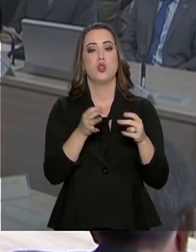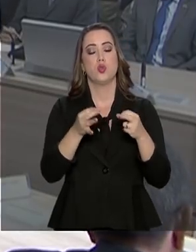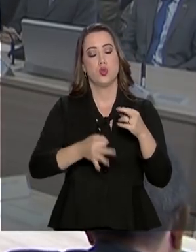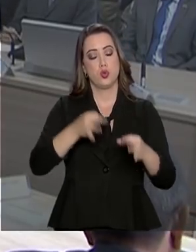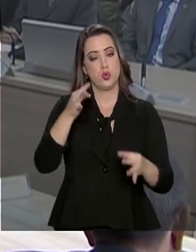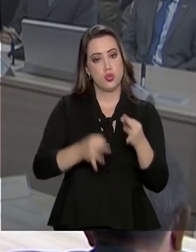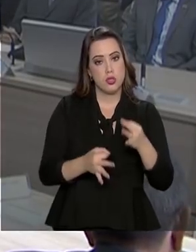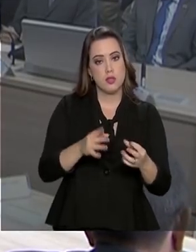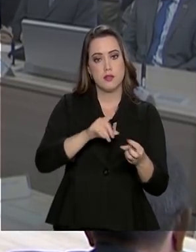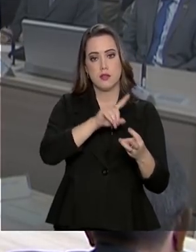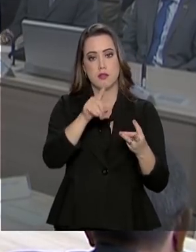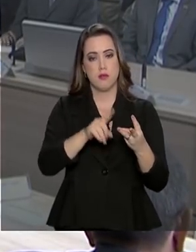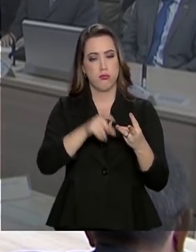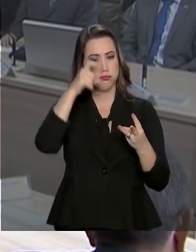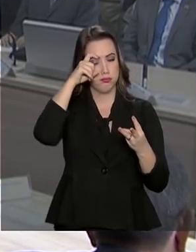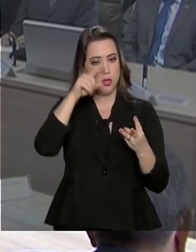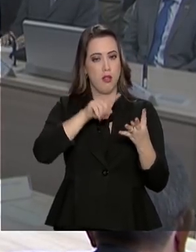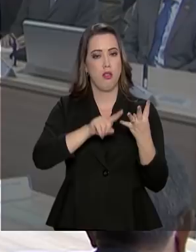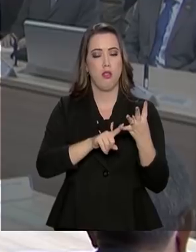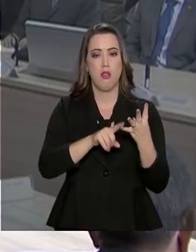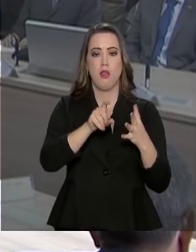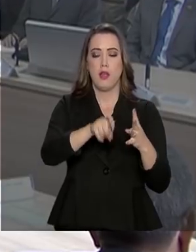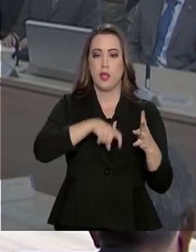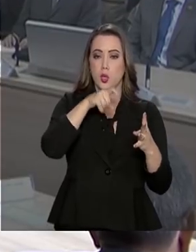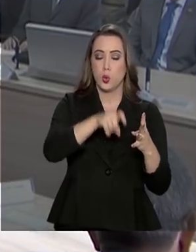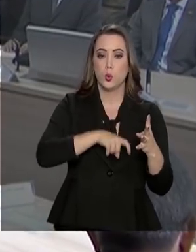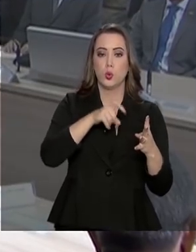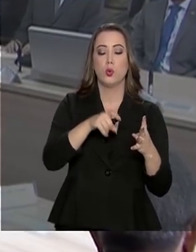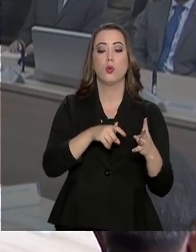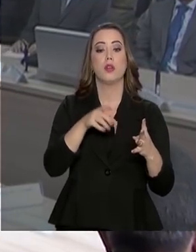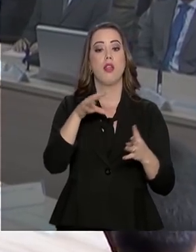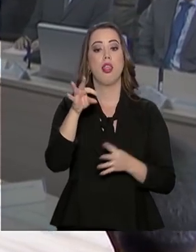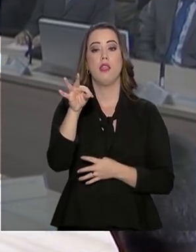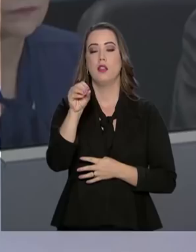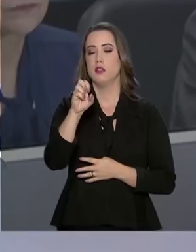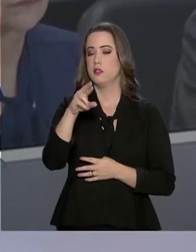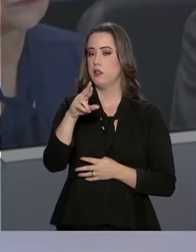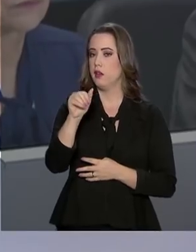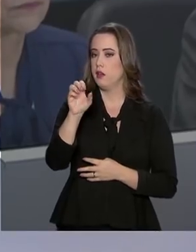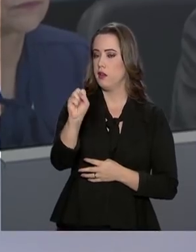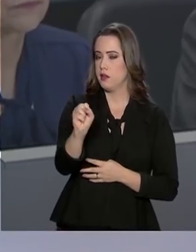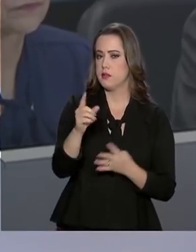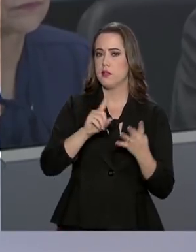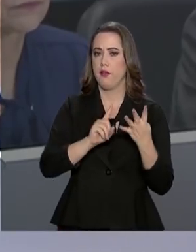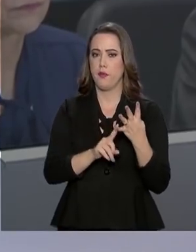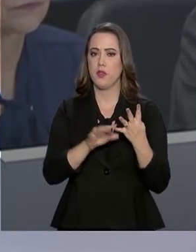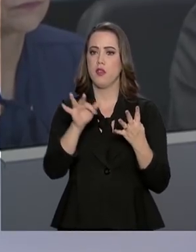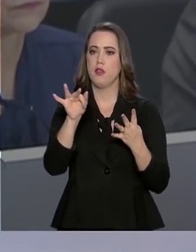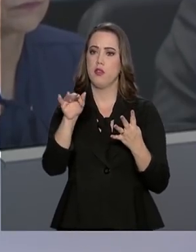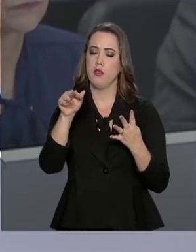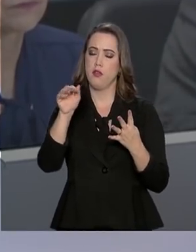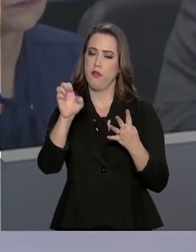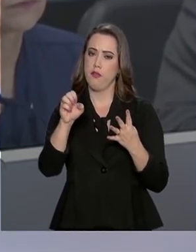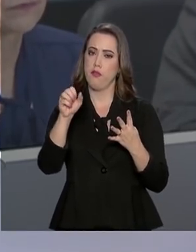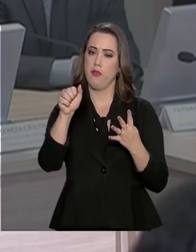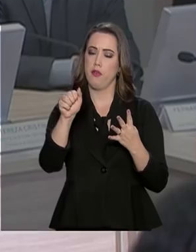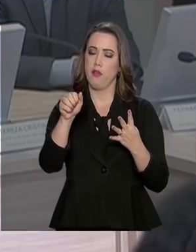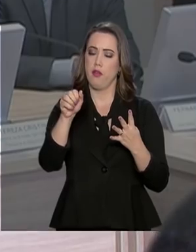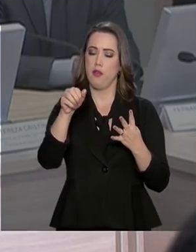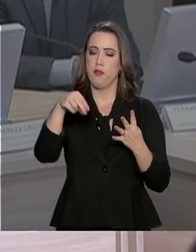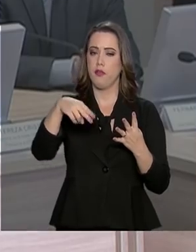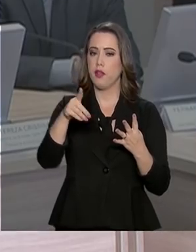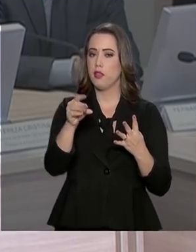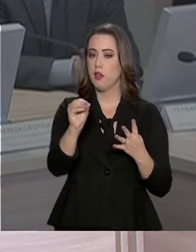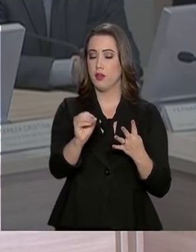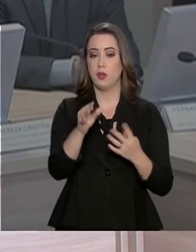Moro da Agricultura, Tereza Cristina e da Defesa, Azevedo a intenção é evitar filas de caminhões no período